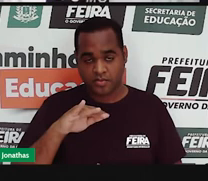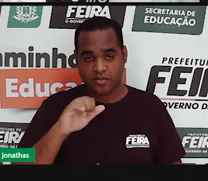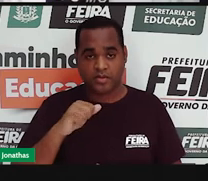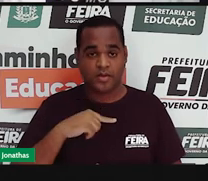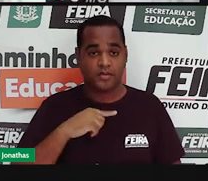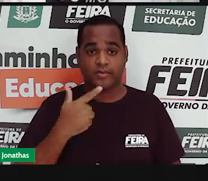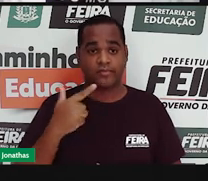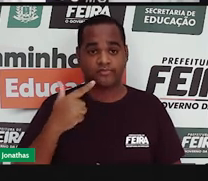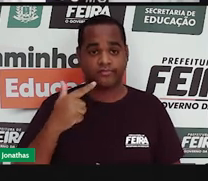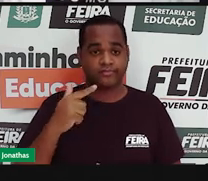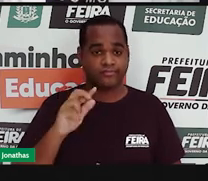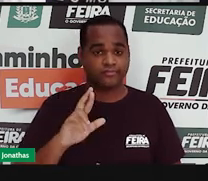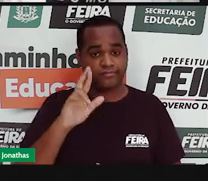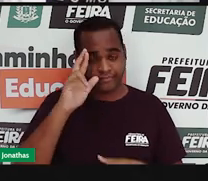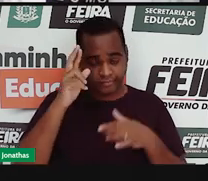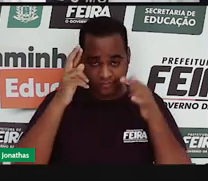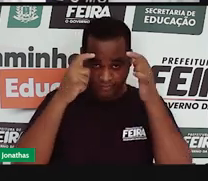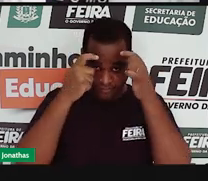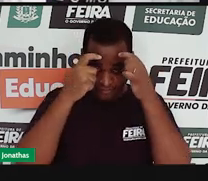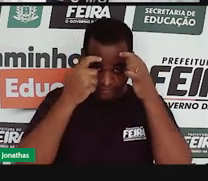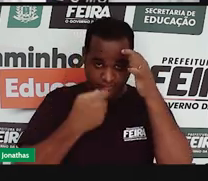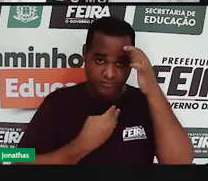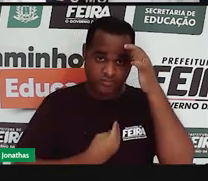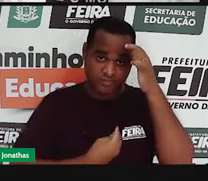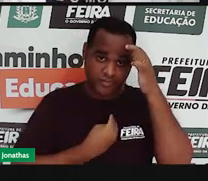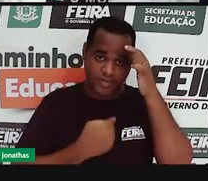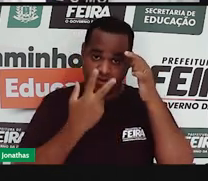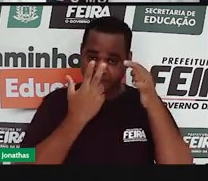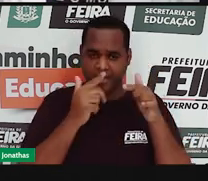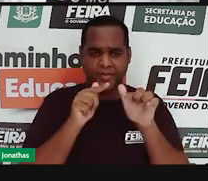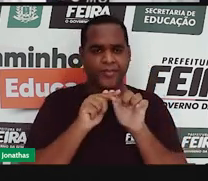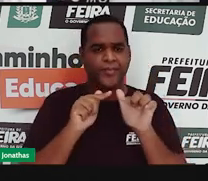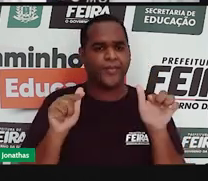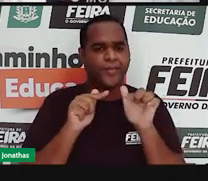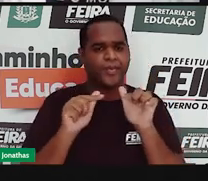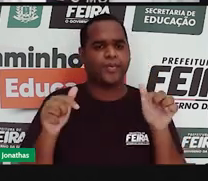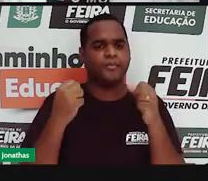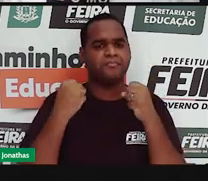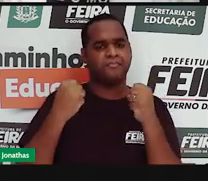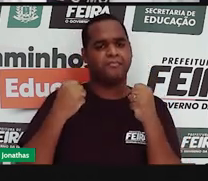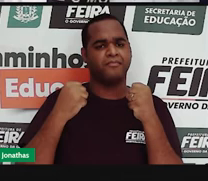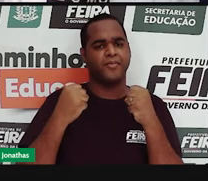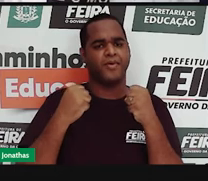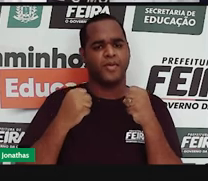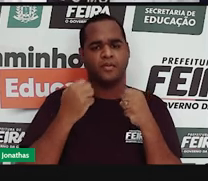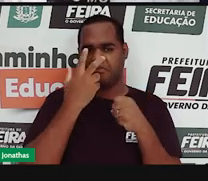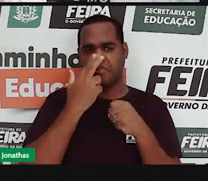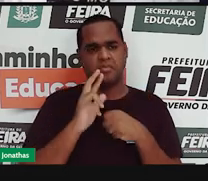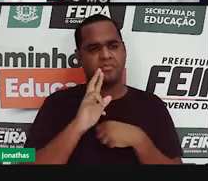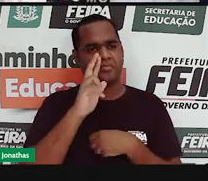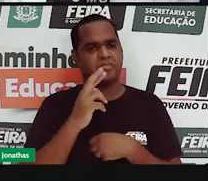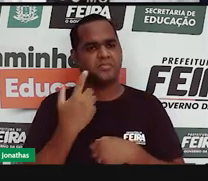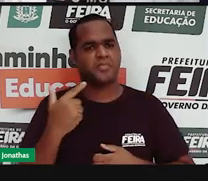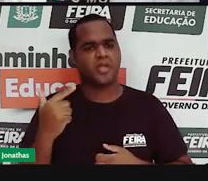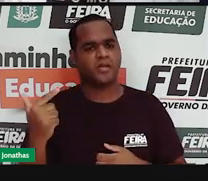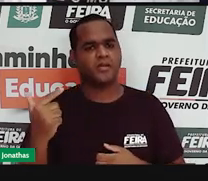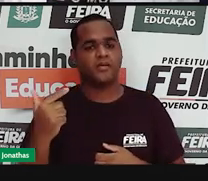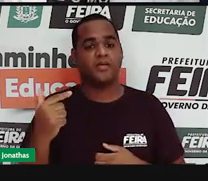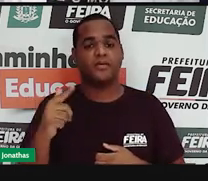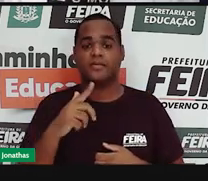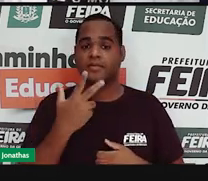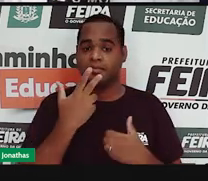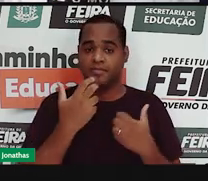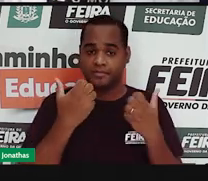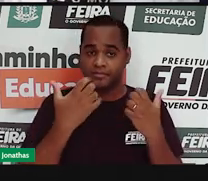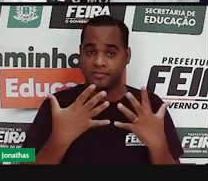gera um grande vazio de poder, uma situação de falta de liderança, o que acaba